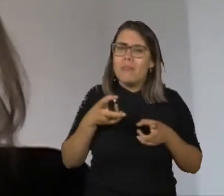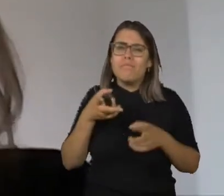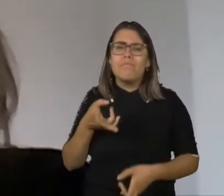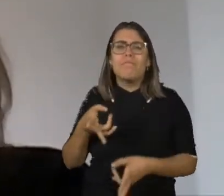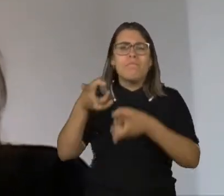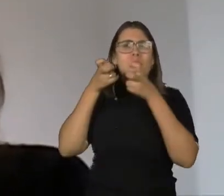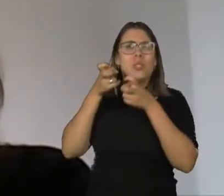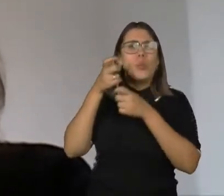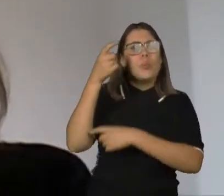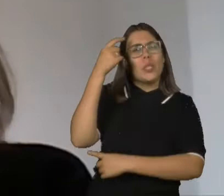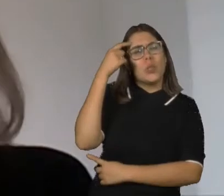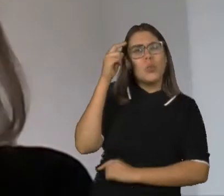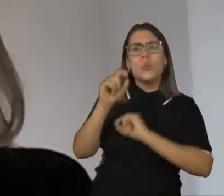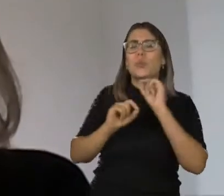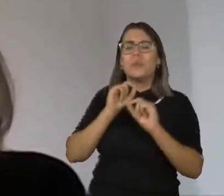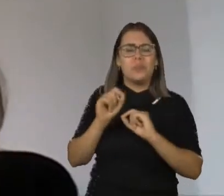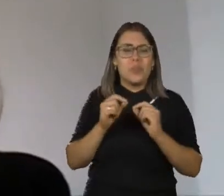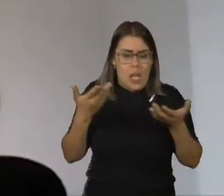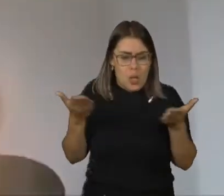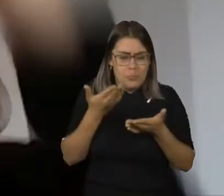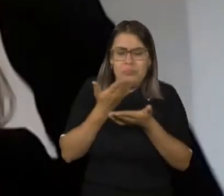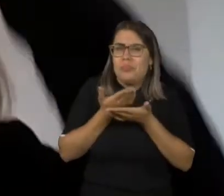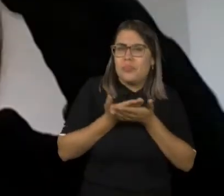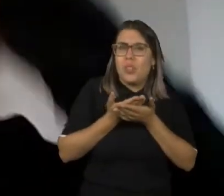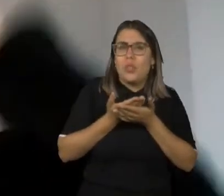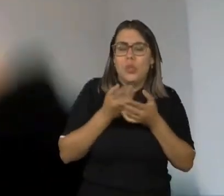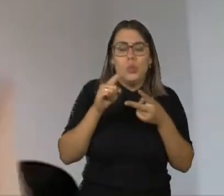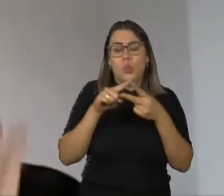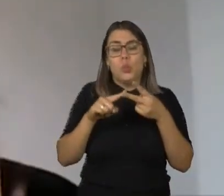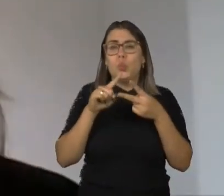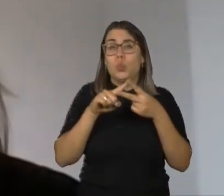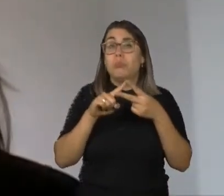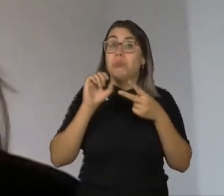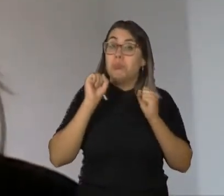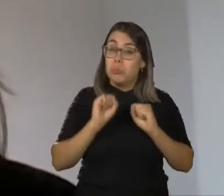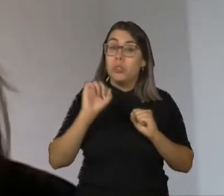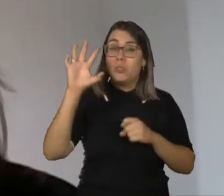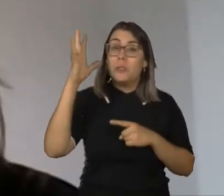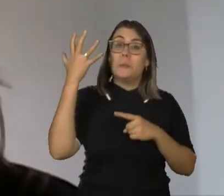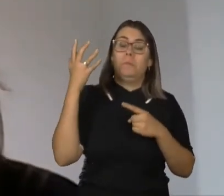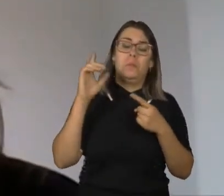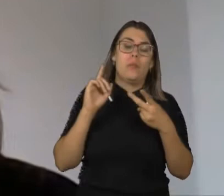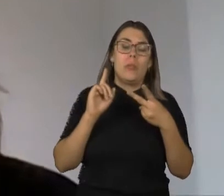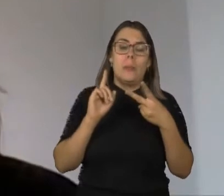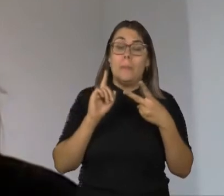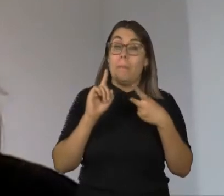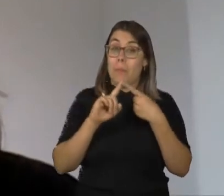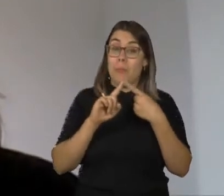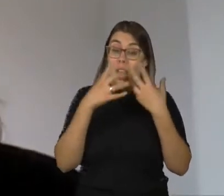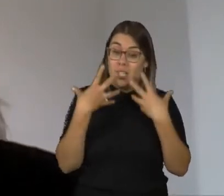nós escutamos uma sentença como essa, nós temos duas hipóteses. A primeira delas é aceitar.